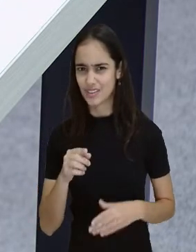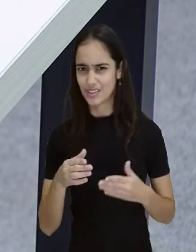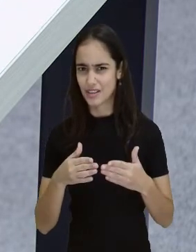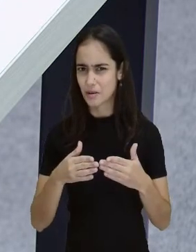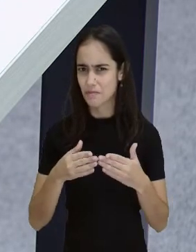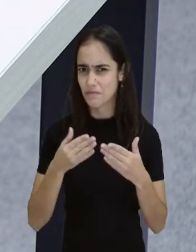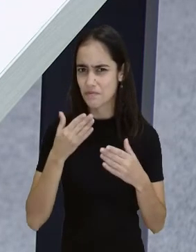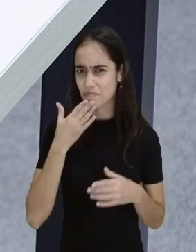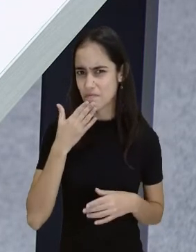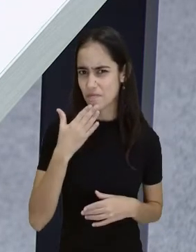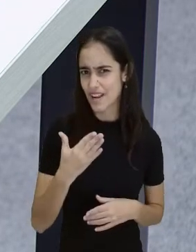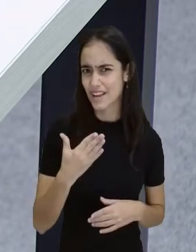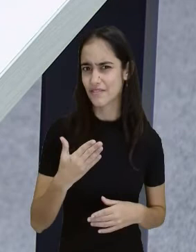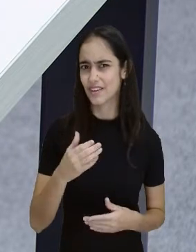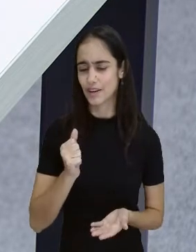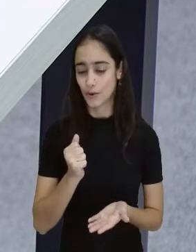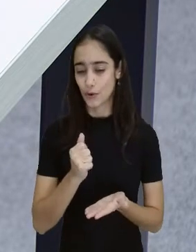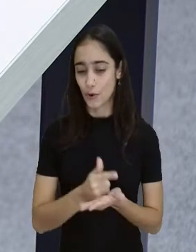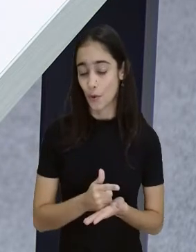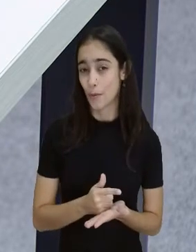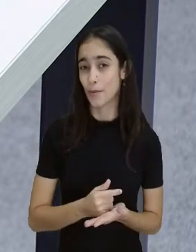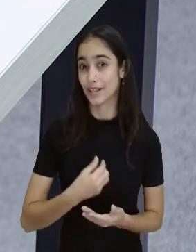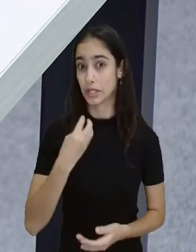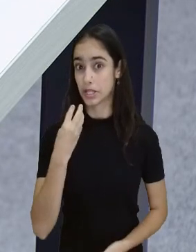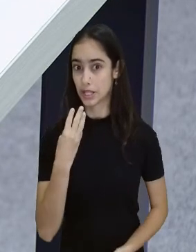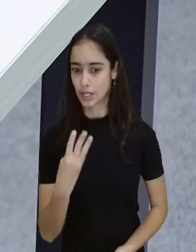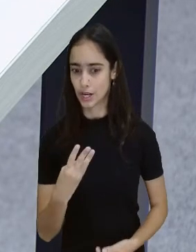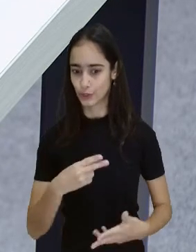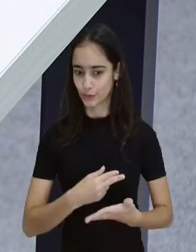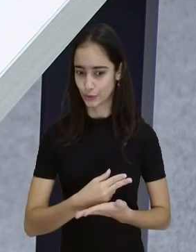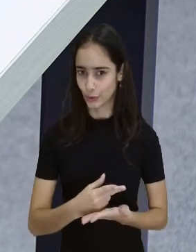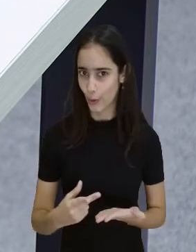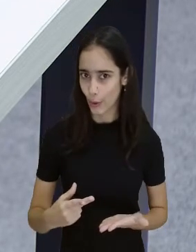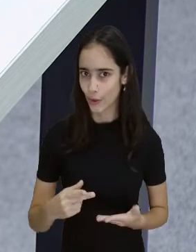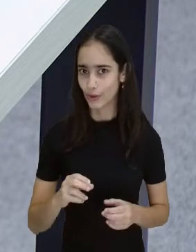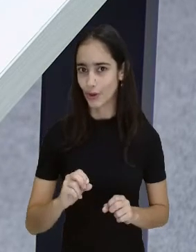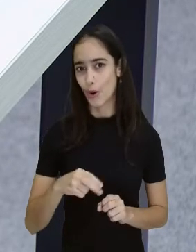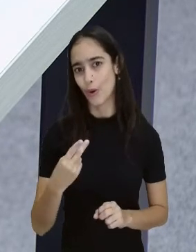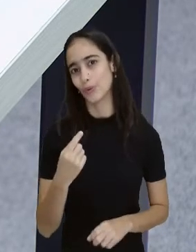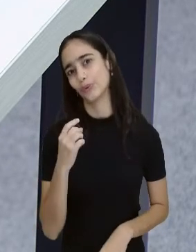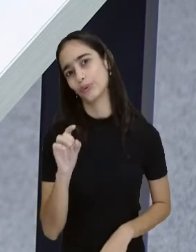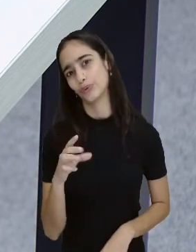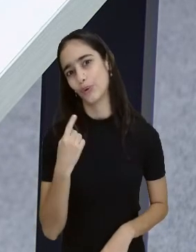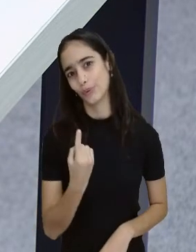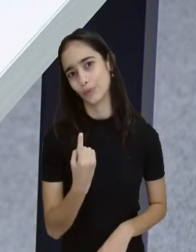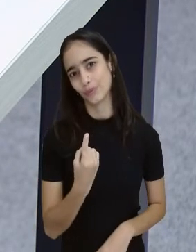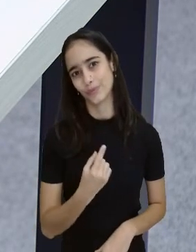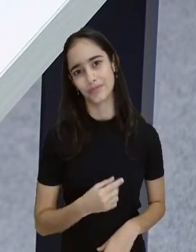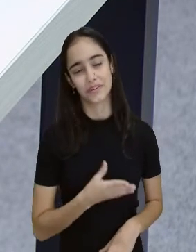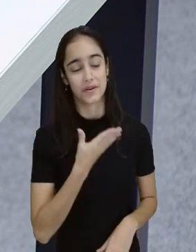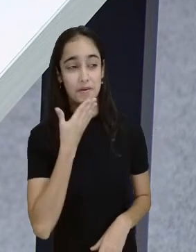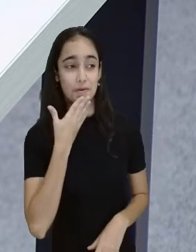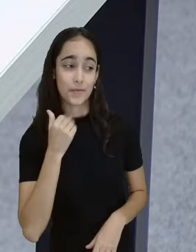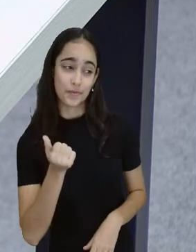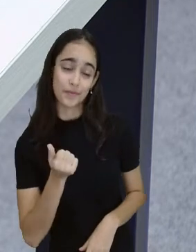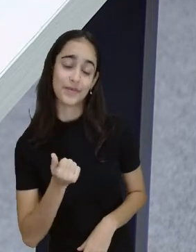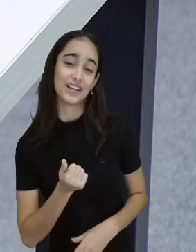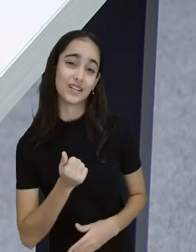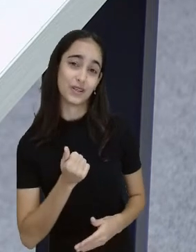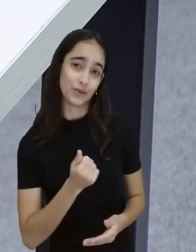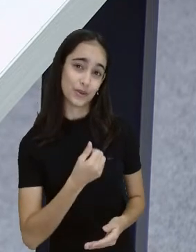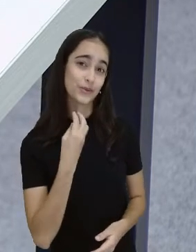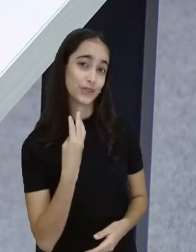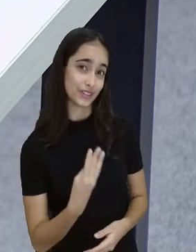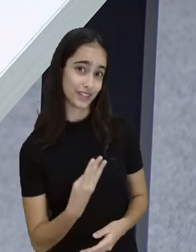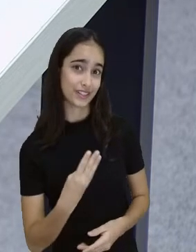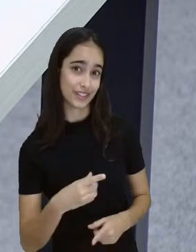Era bom, né, comprar separado, porque aí eu tinha meu lanche completo. Eu tinha o cereal, tinha o biscoito e tinha o suco.